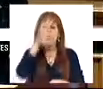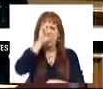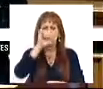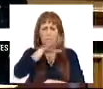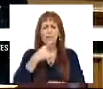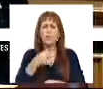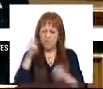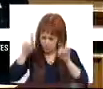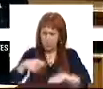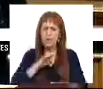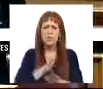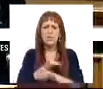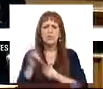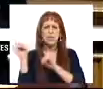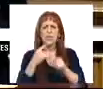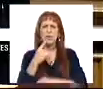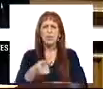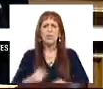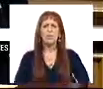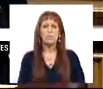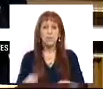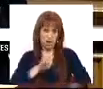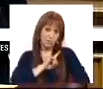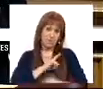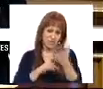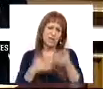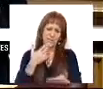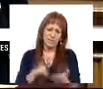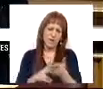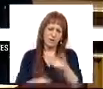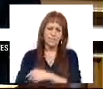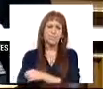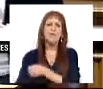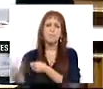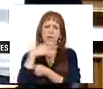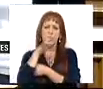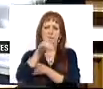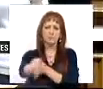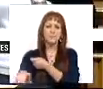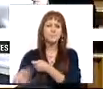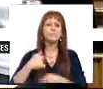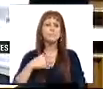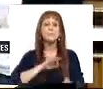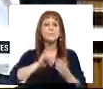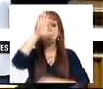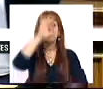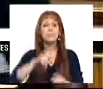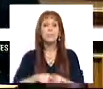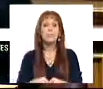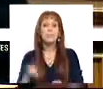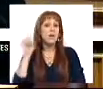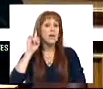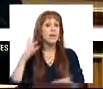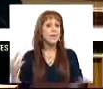Ambiente e quero dizer também ao setor dos transportes e das privatizações, não verdade? Mas quero dizer, Sr. Secretário de Estado, era